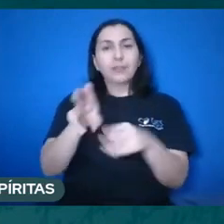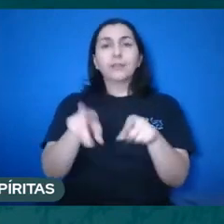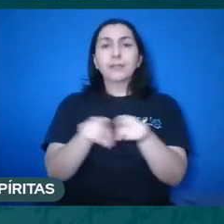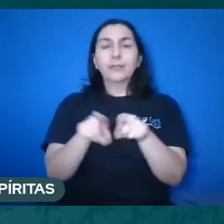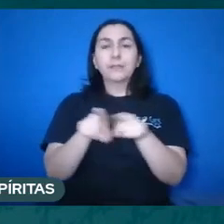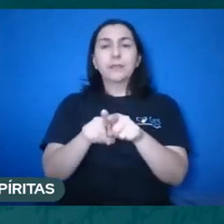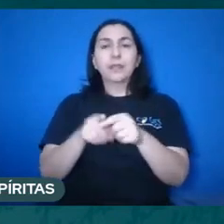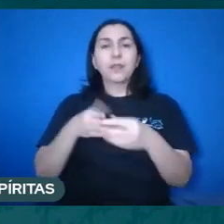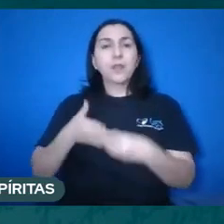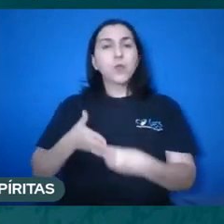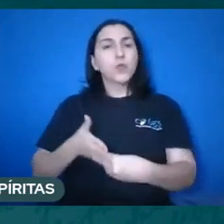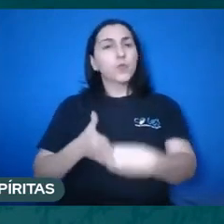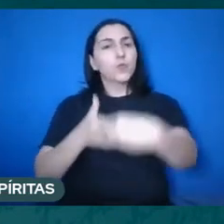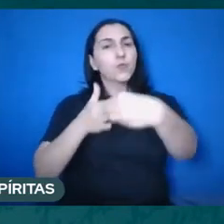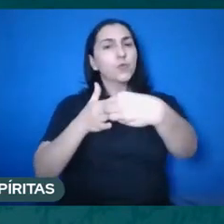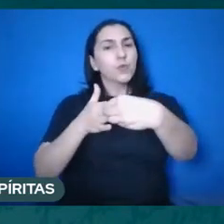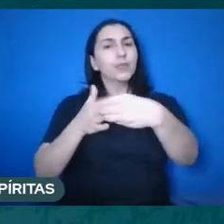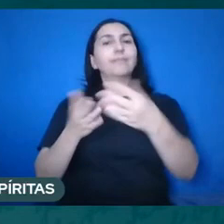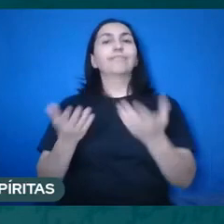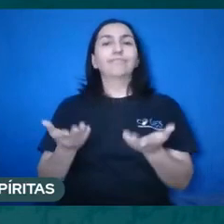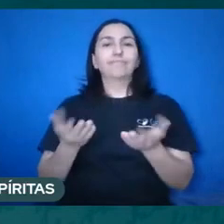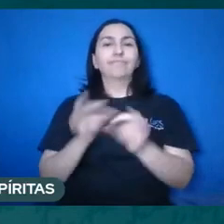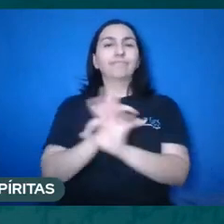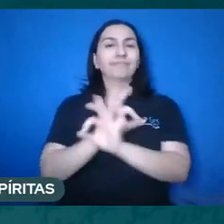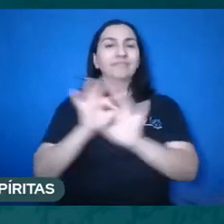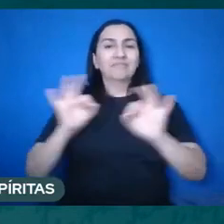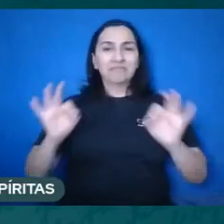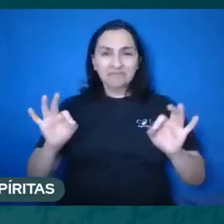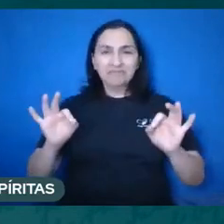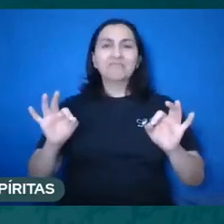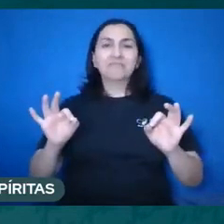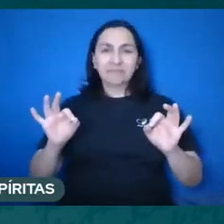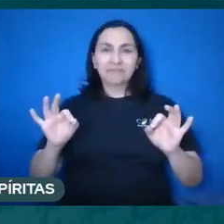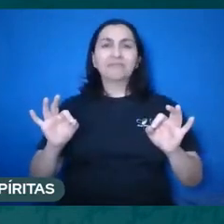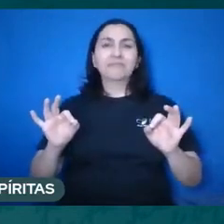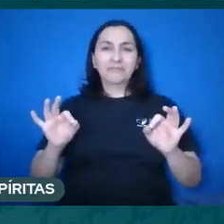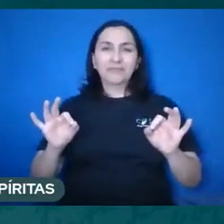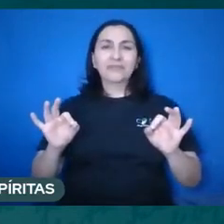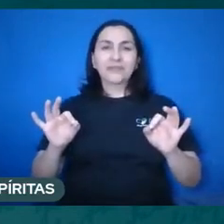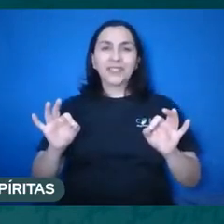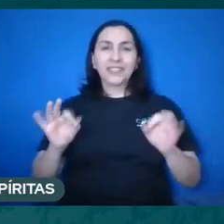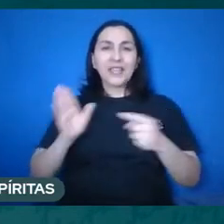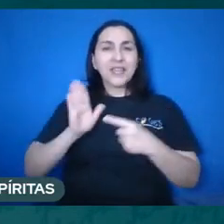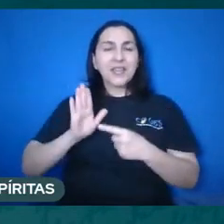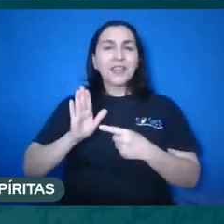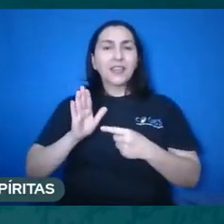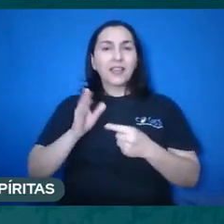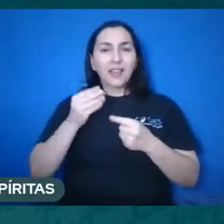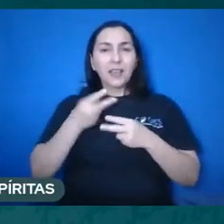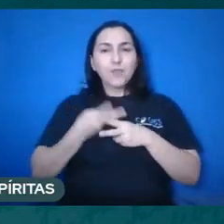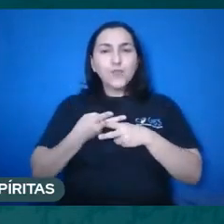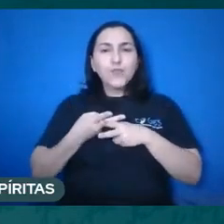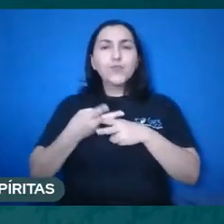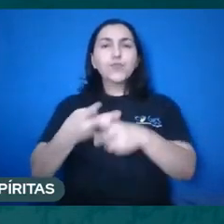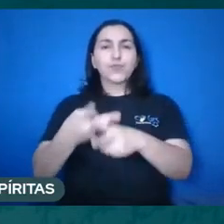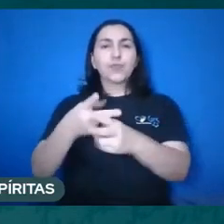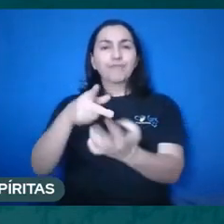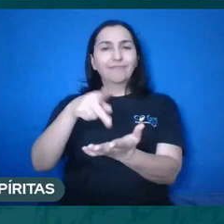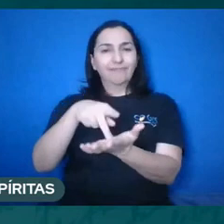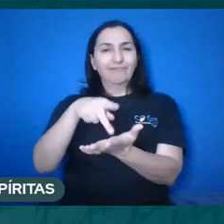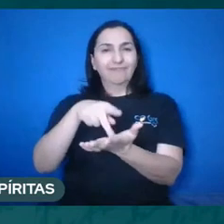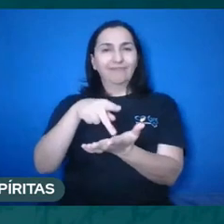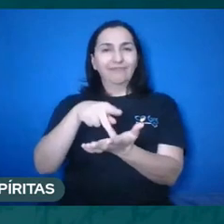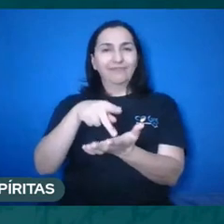Excelente, Ana. E esse caminho também traz essa percepção de buscar a verdade. Essa verdade que